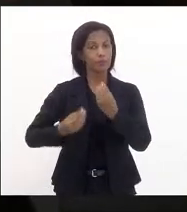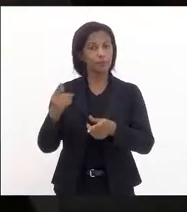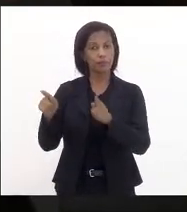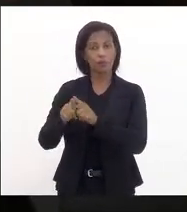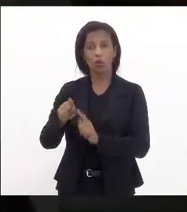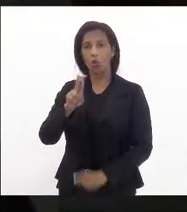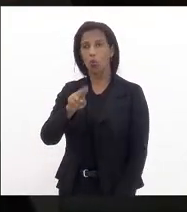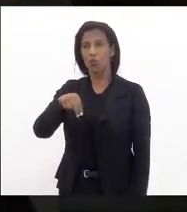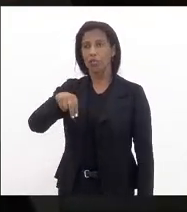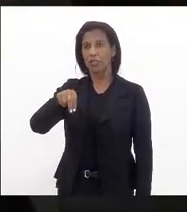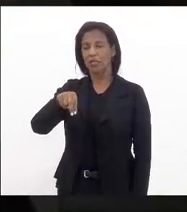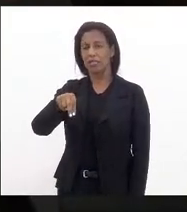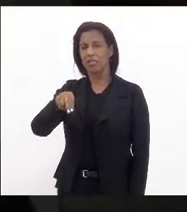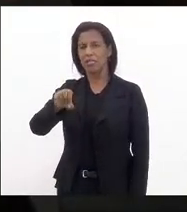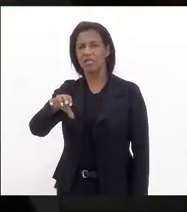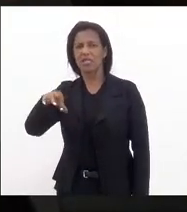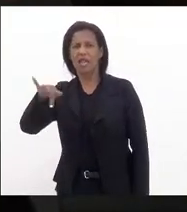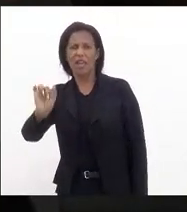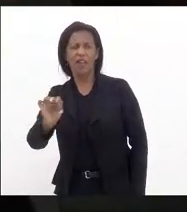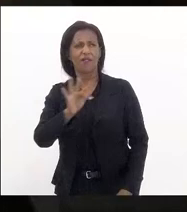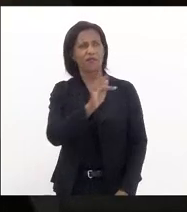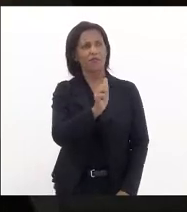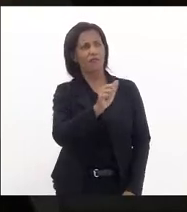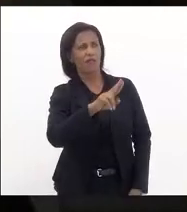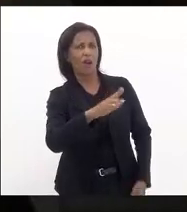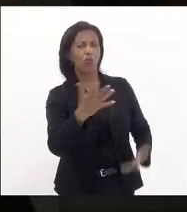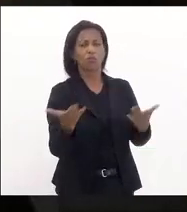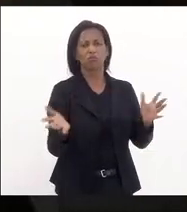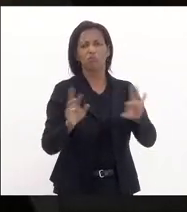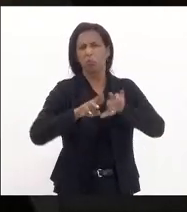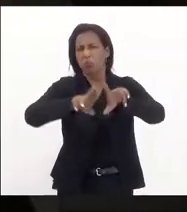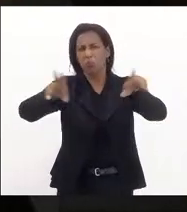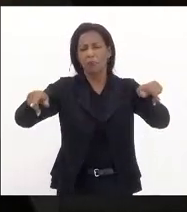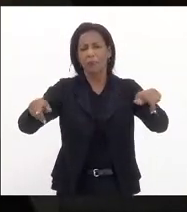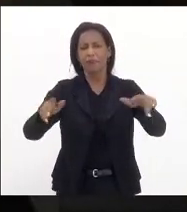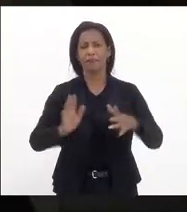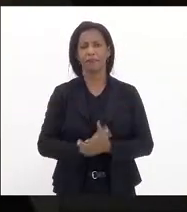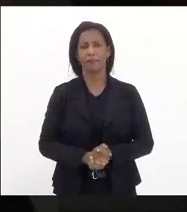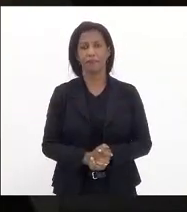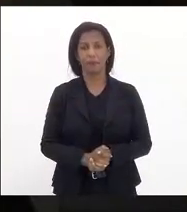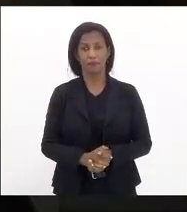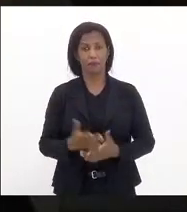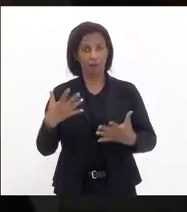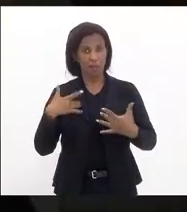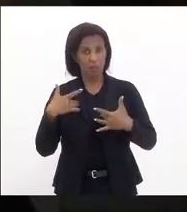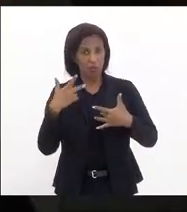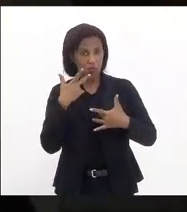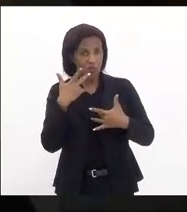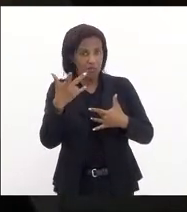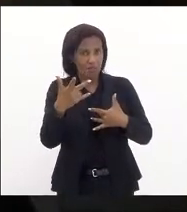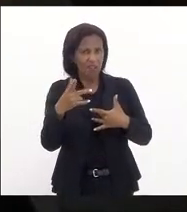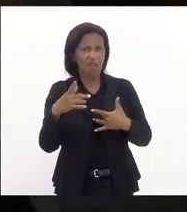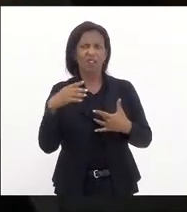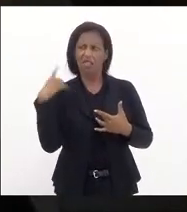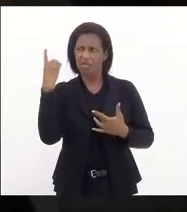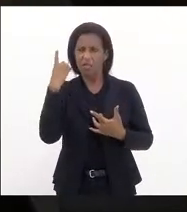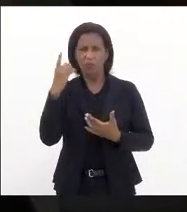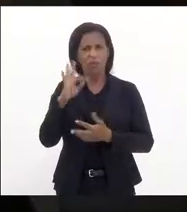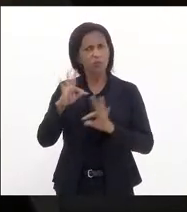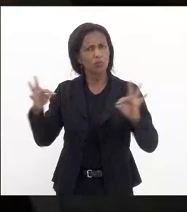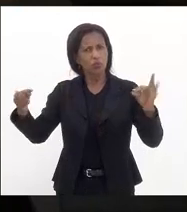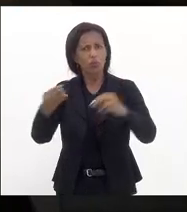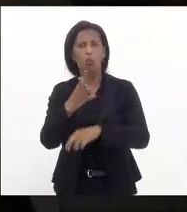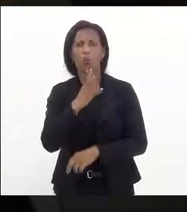do Unicef como é o caso da FAO enfim faço essa breve introdução todos os deputados conhecem isso